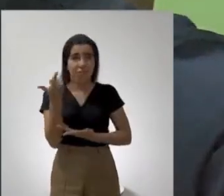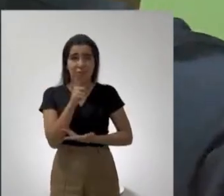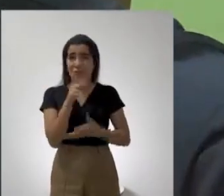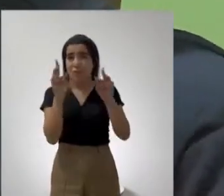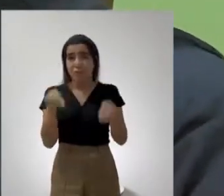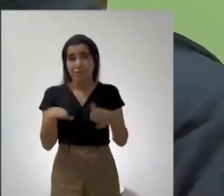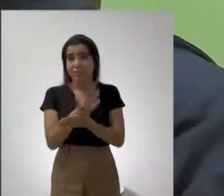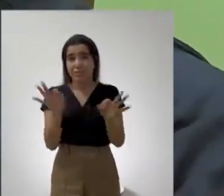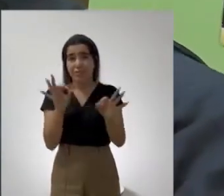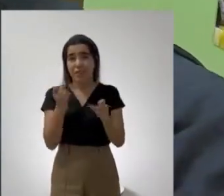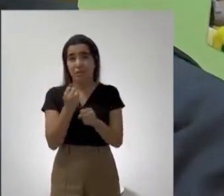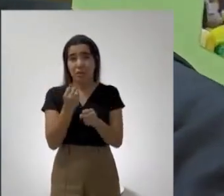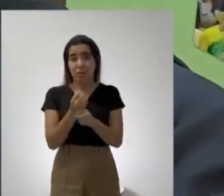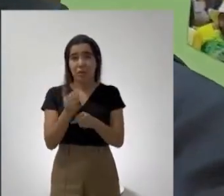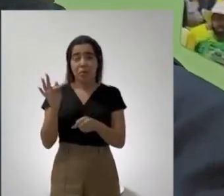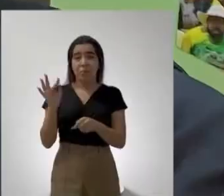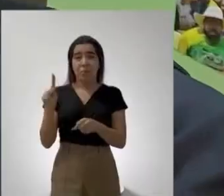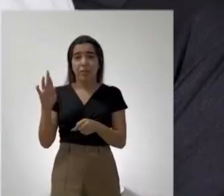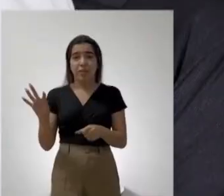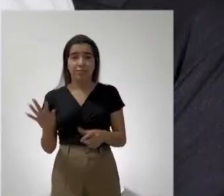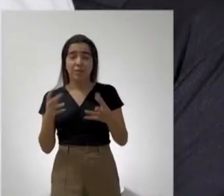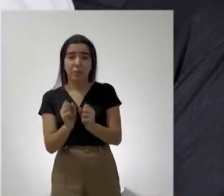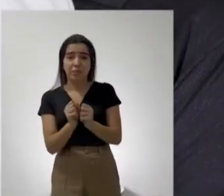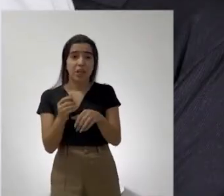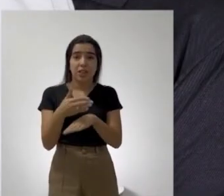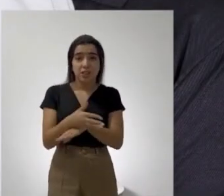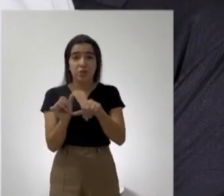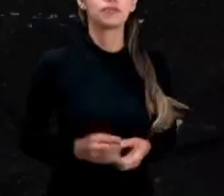Em Goiânia, só tem um de direita. Fred Rodrigues.